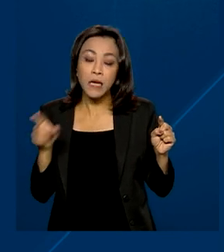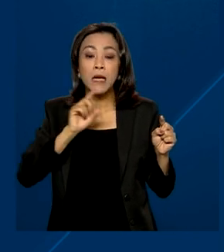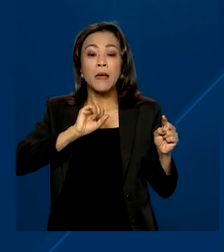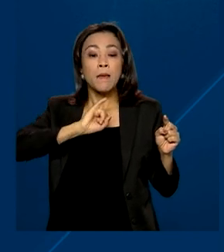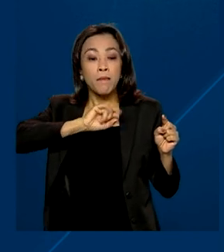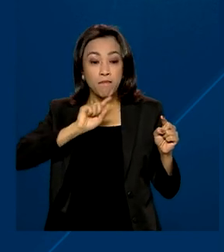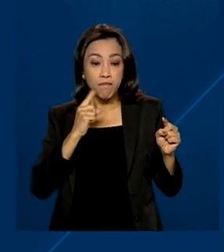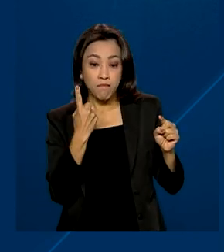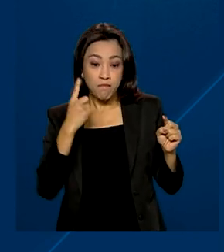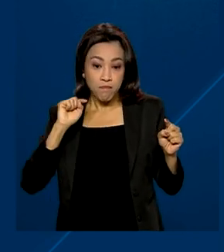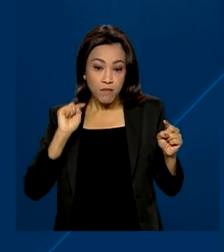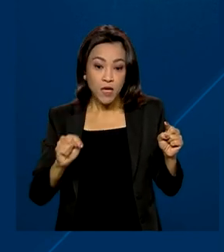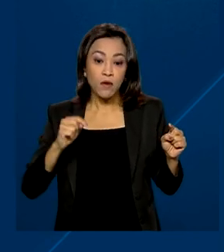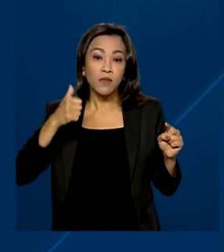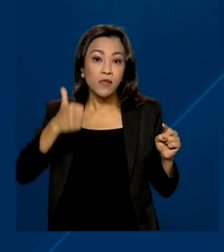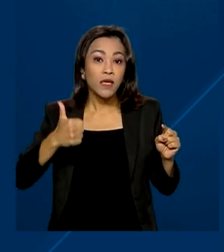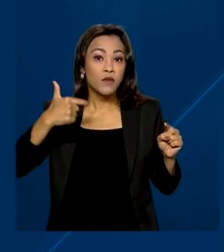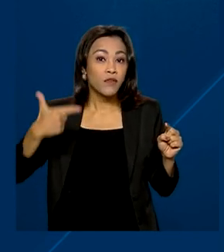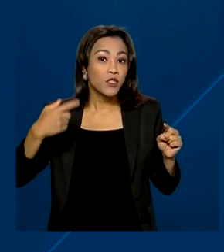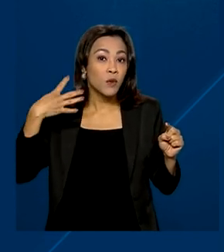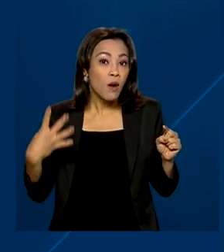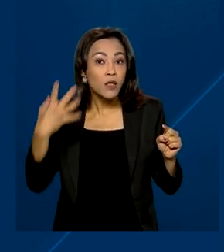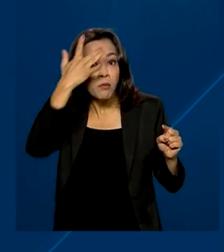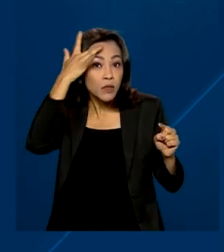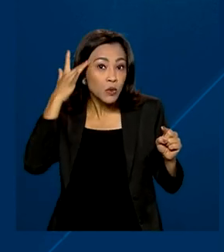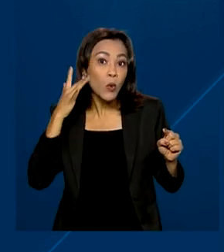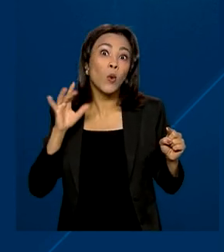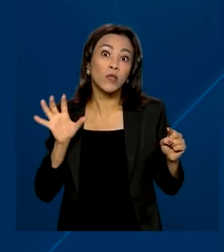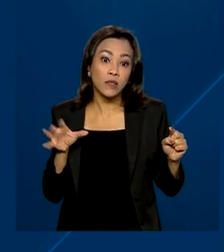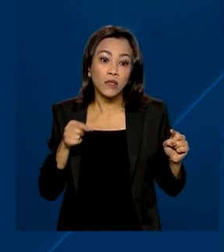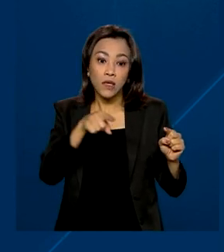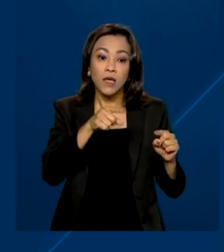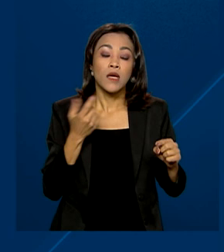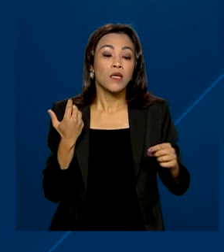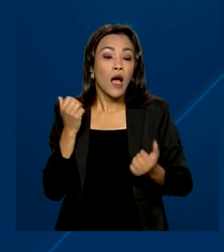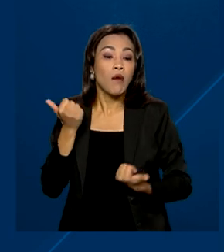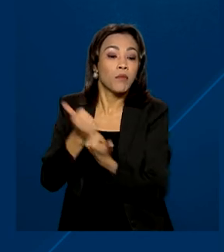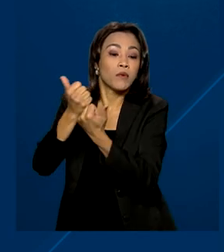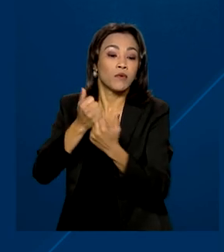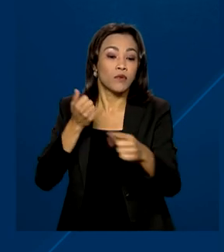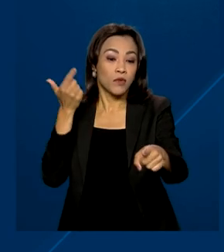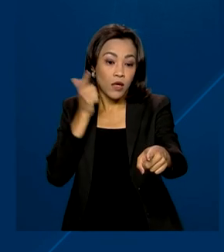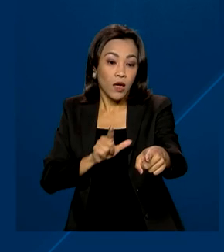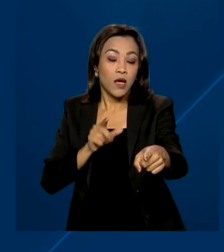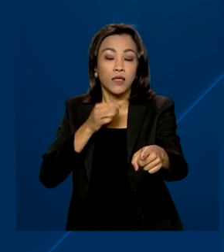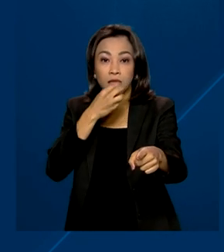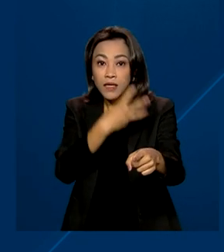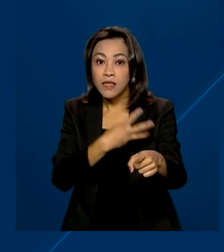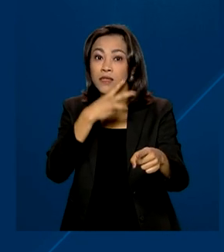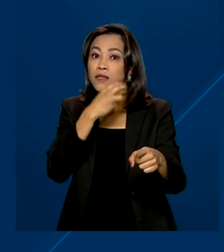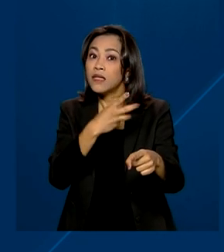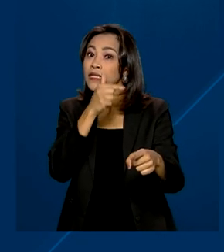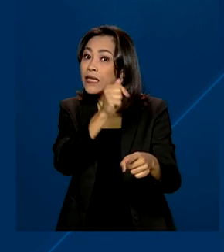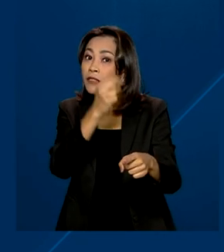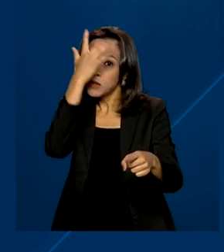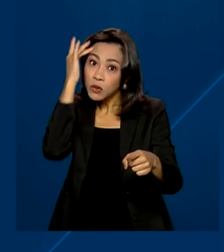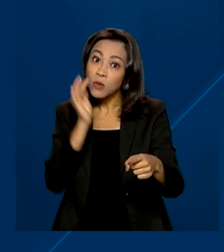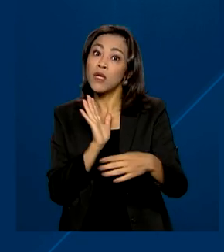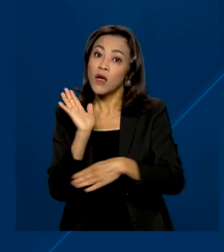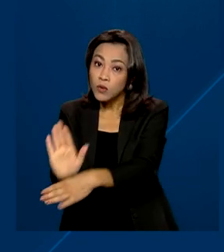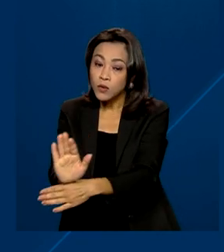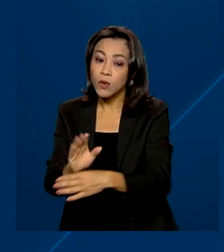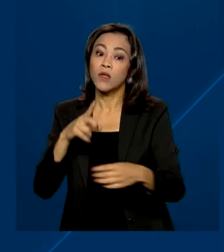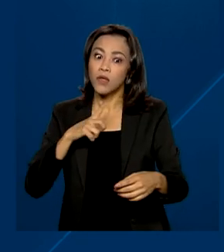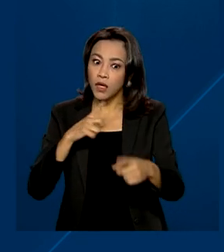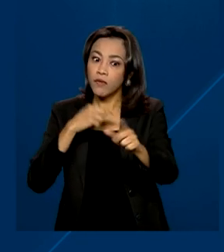.124 trabalhadores, a polícia resgatou 337 pessoas. Houve também denúncias de trabalho